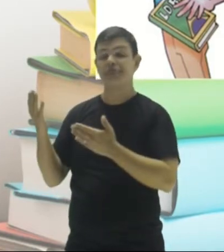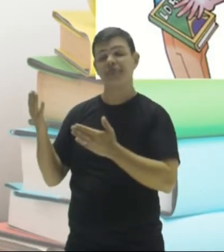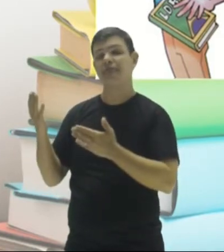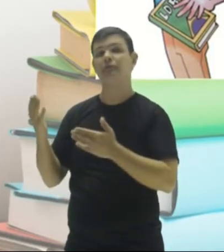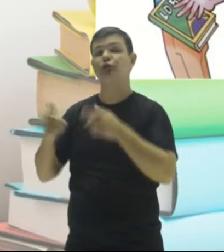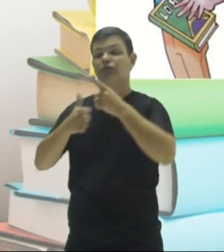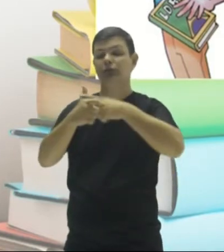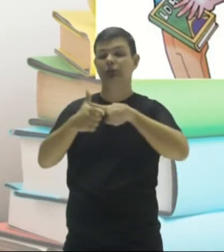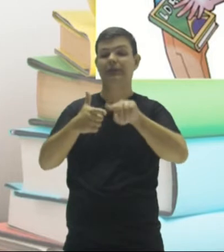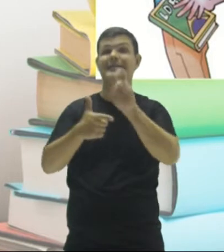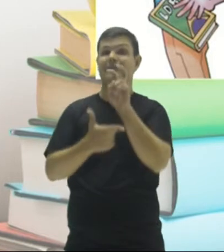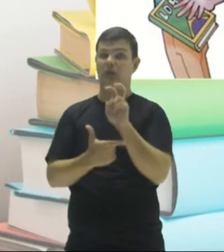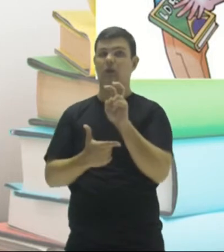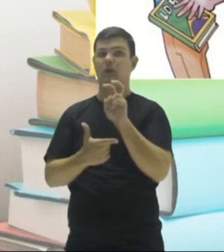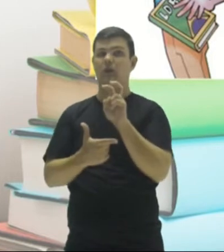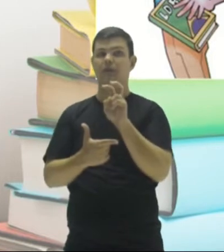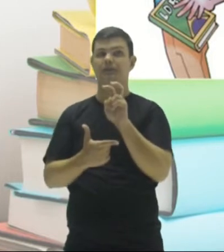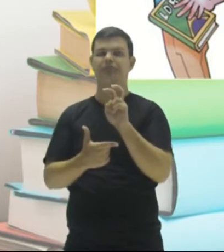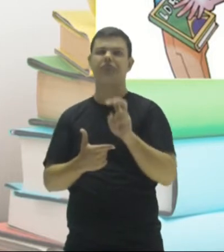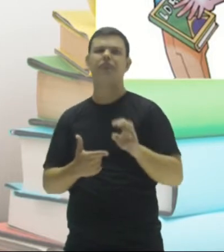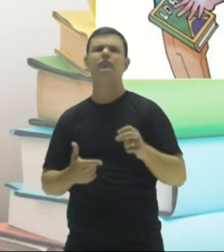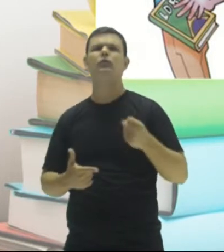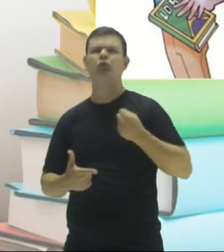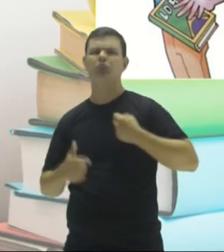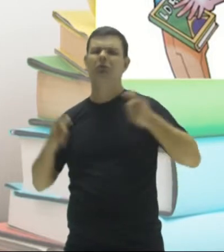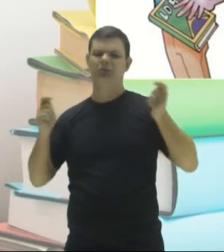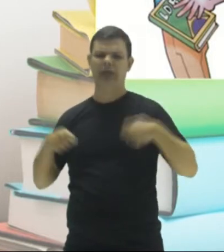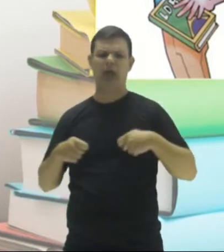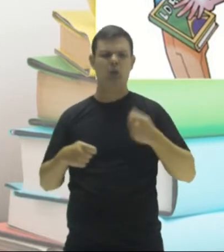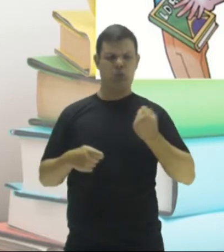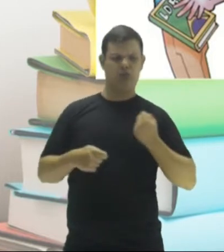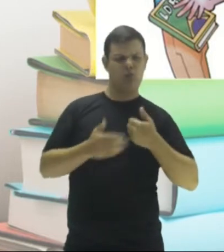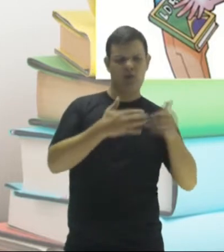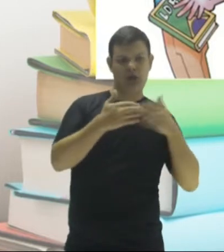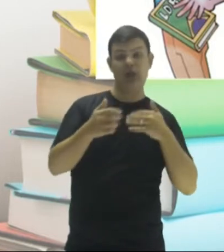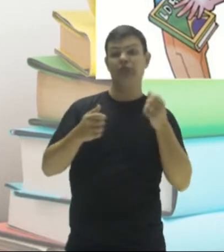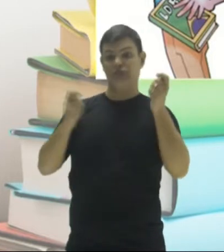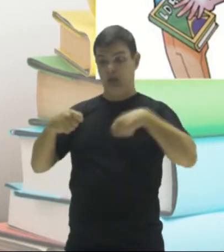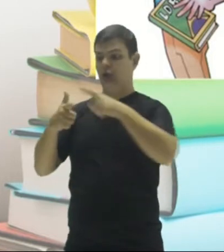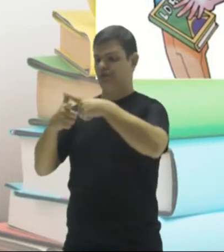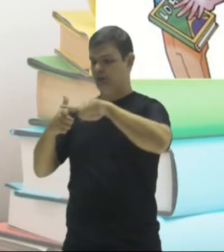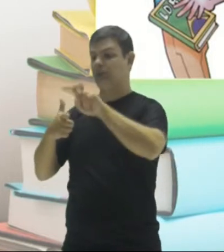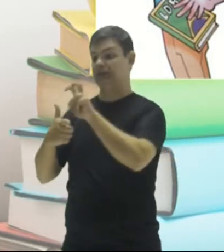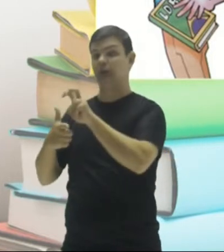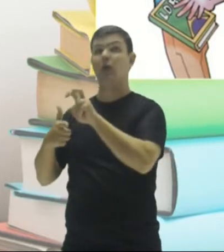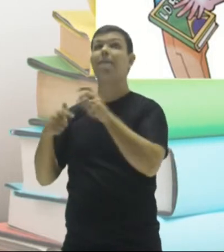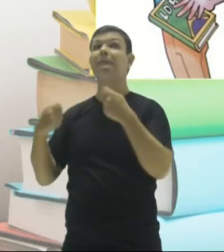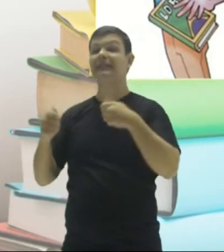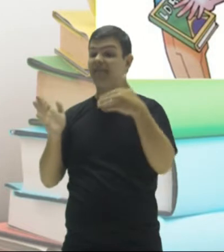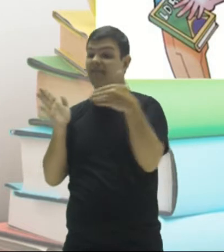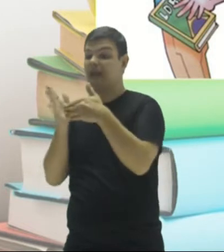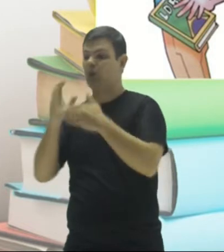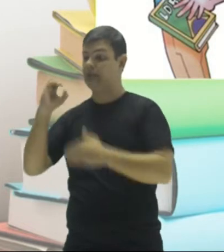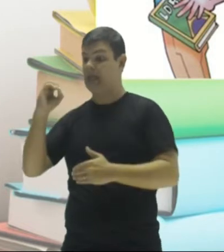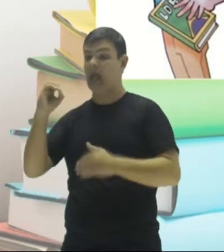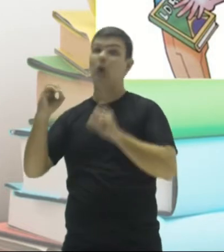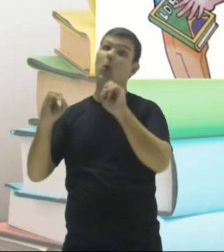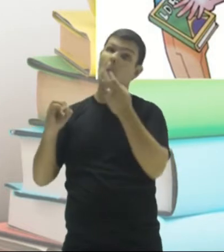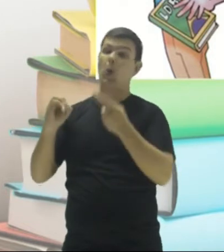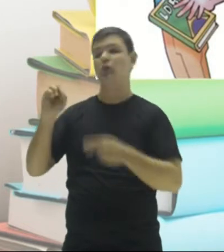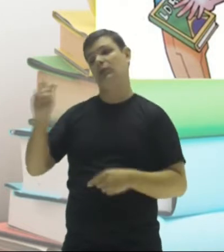Divisibilidade por cinco. O número é divisível por cinco quando termina em zero ou cinco.